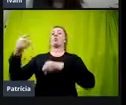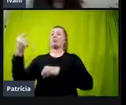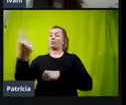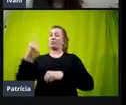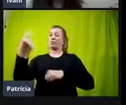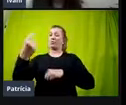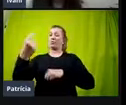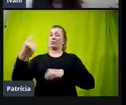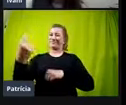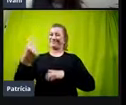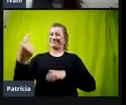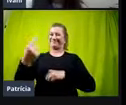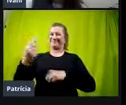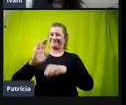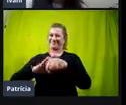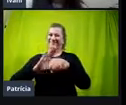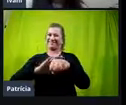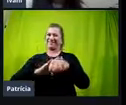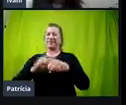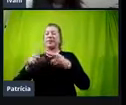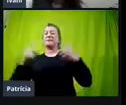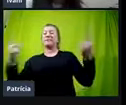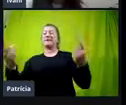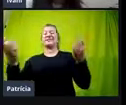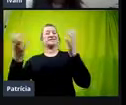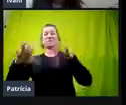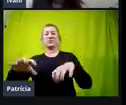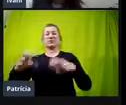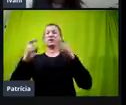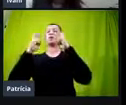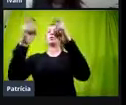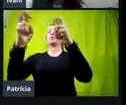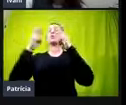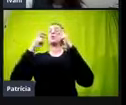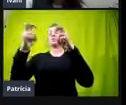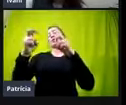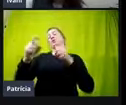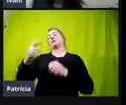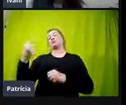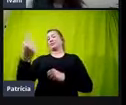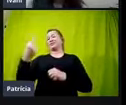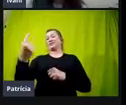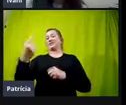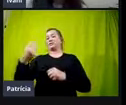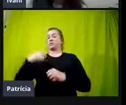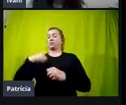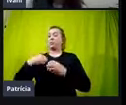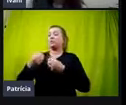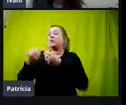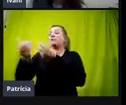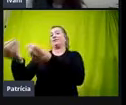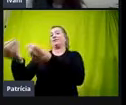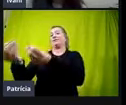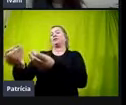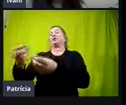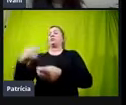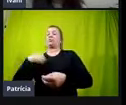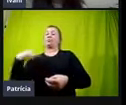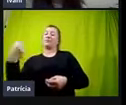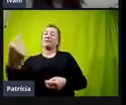mas ele não queria andar de ônibus sozinho com aquele recurso que eu estava propondo, né? Então, cabia a nós, né,